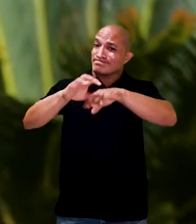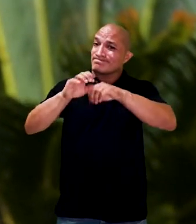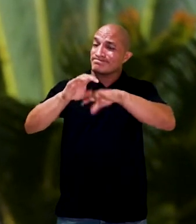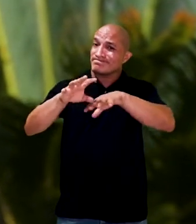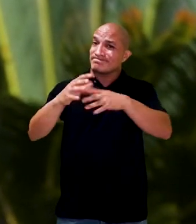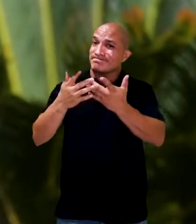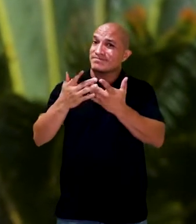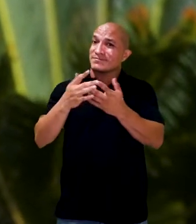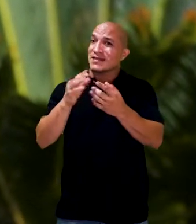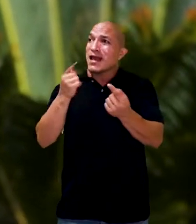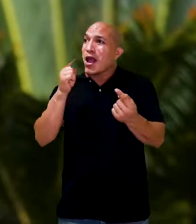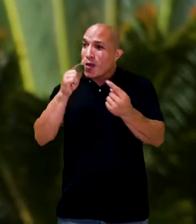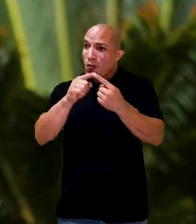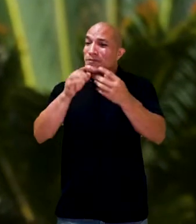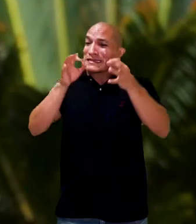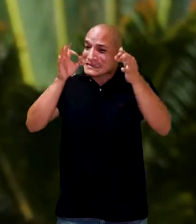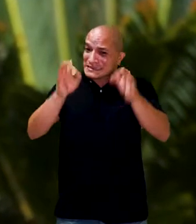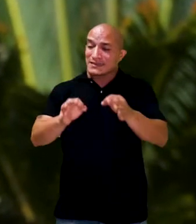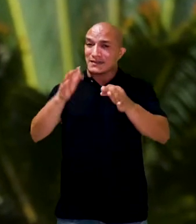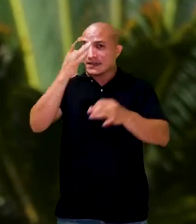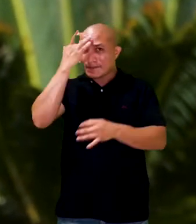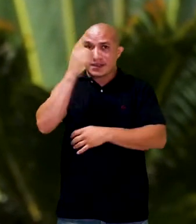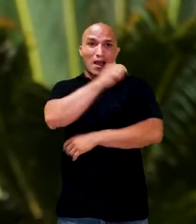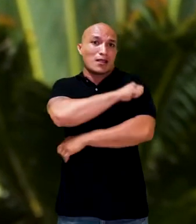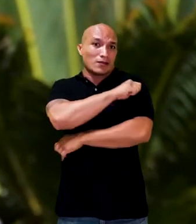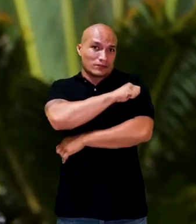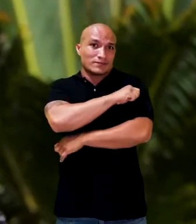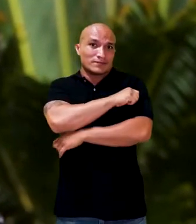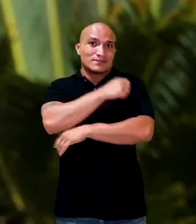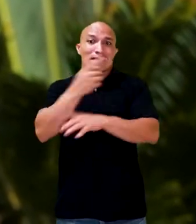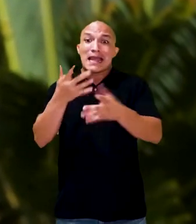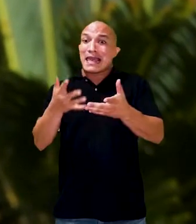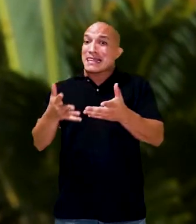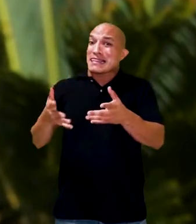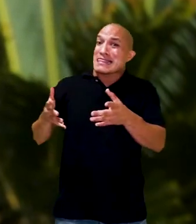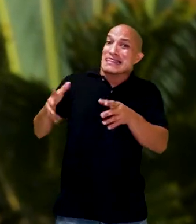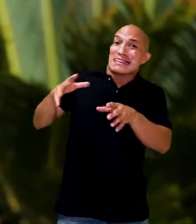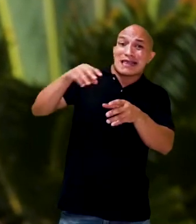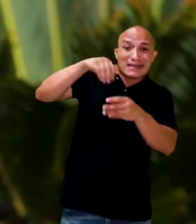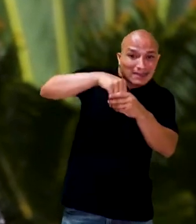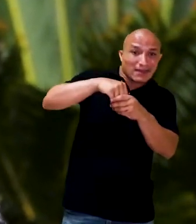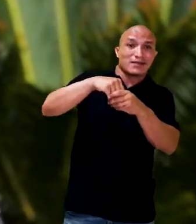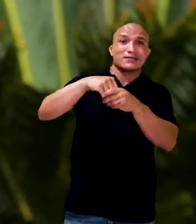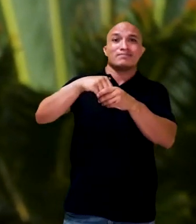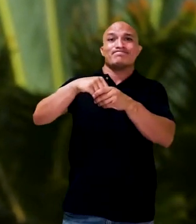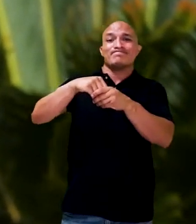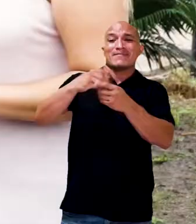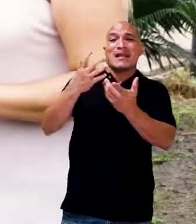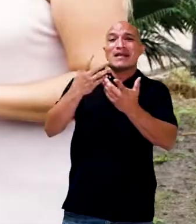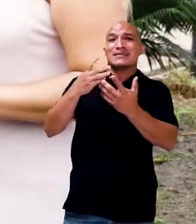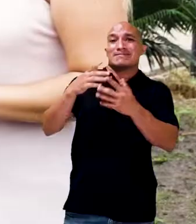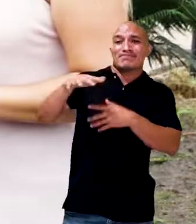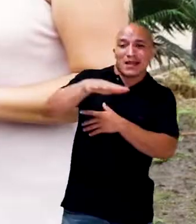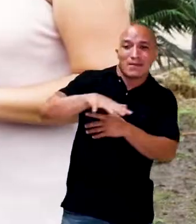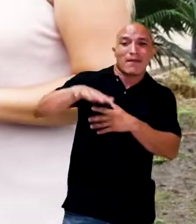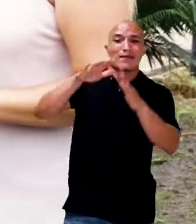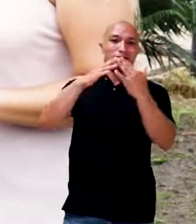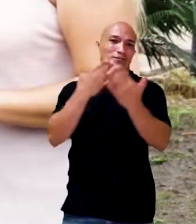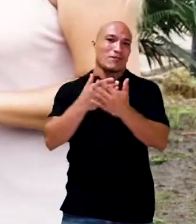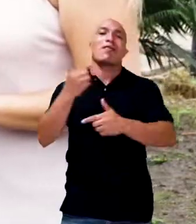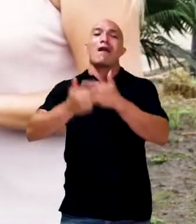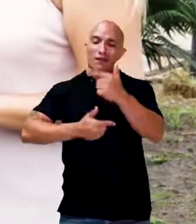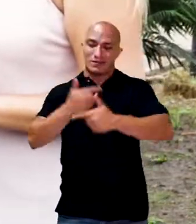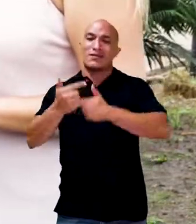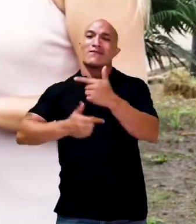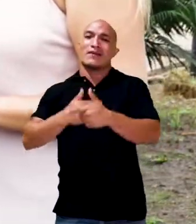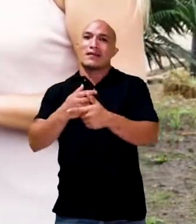capacitados para atender adequadamente esses alunos. E a integração desse aluno dentro do ambiente escolar